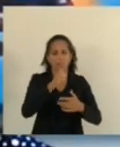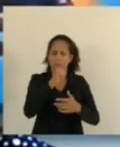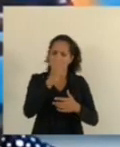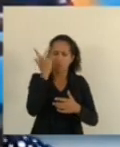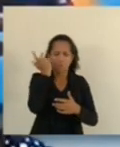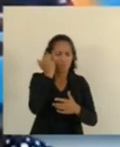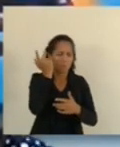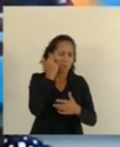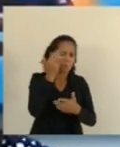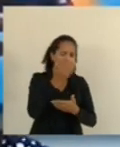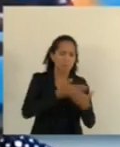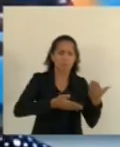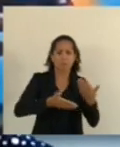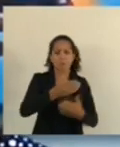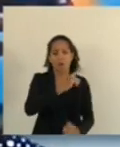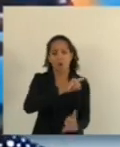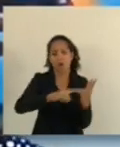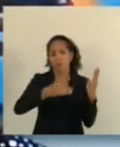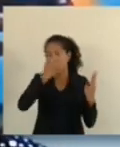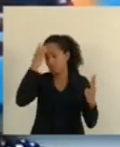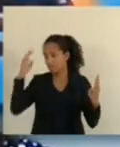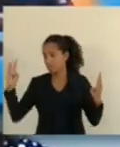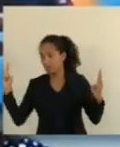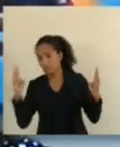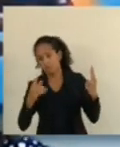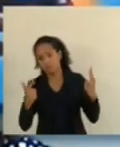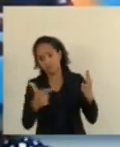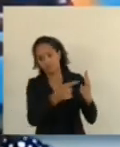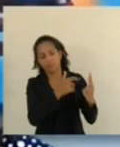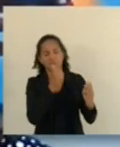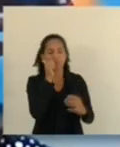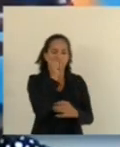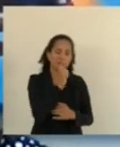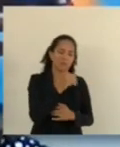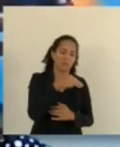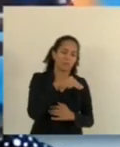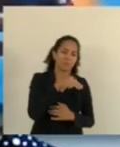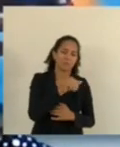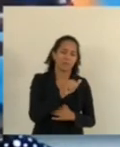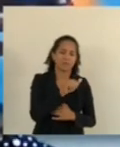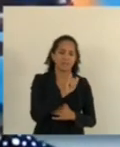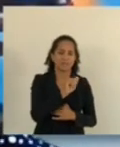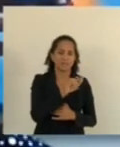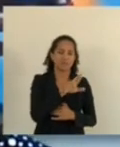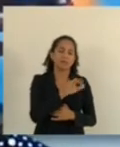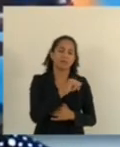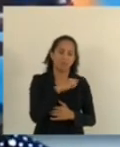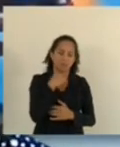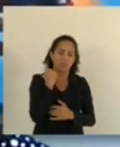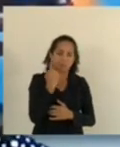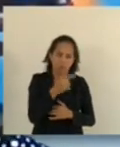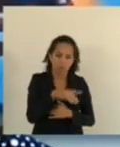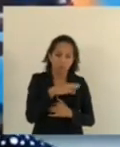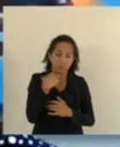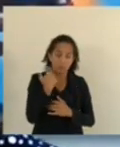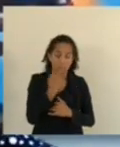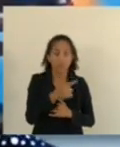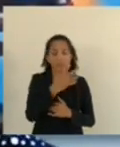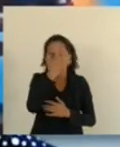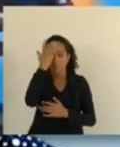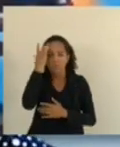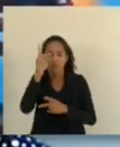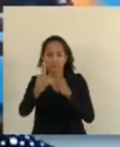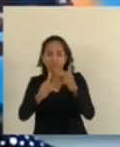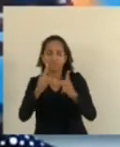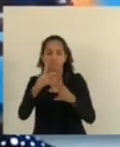atingiu essas quatro pessoas e a Maiara faleceu já no local. Ela foi socorrida por populares, mas